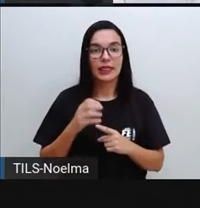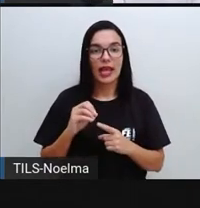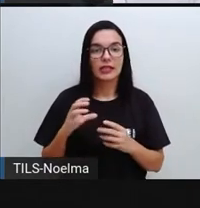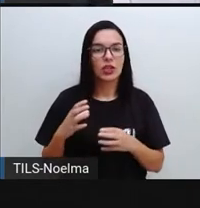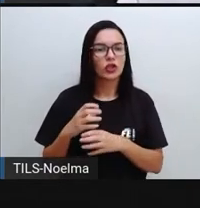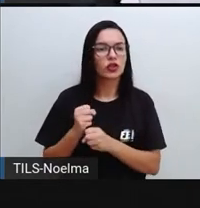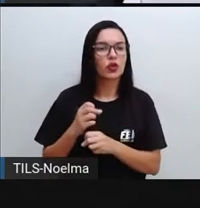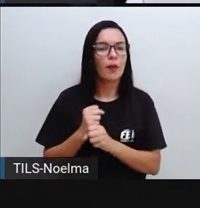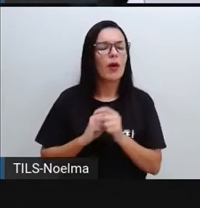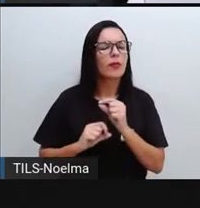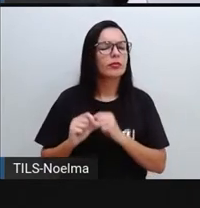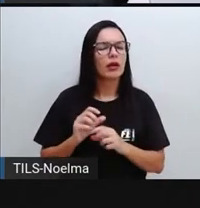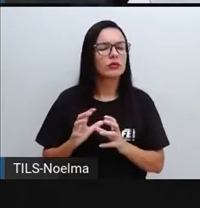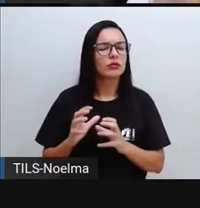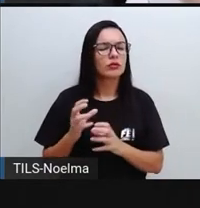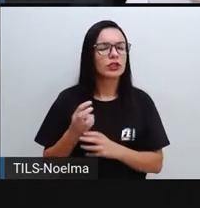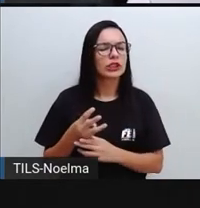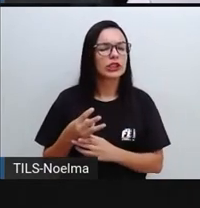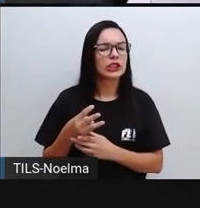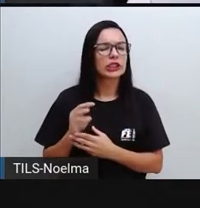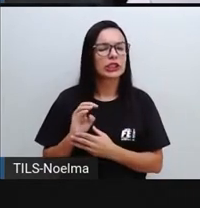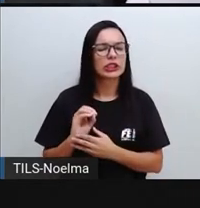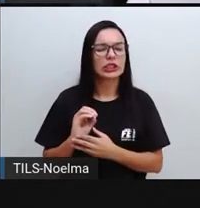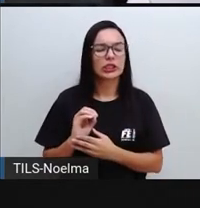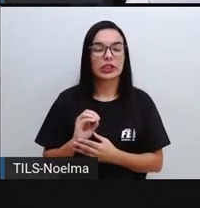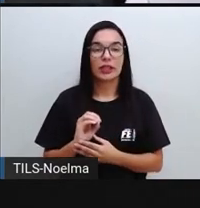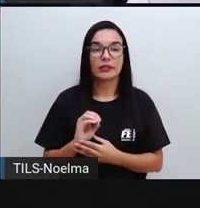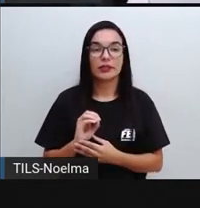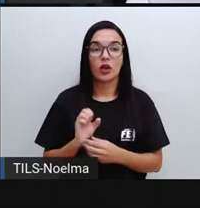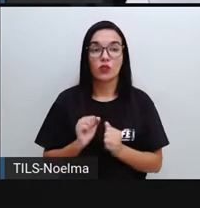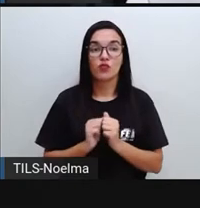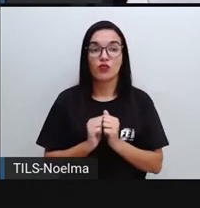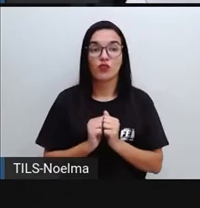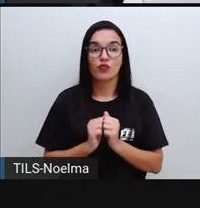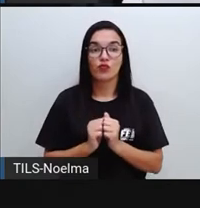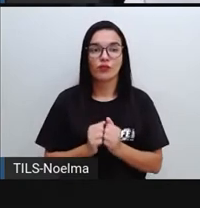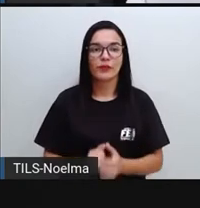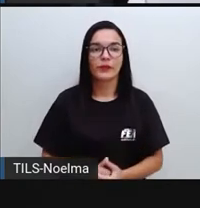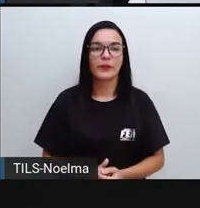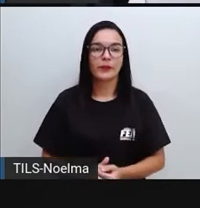e descobri que Anderson tem 30 selos agora, tá?